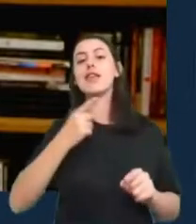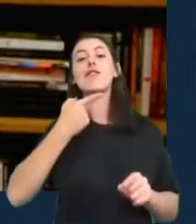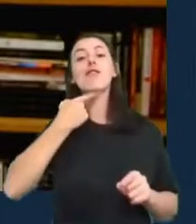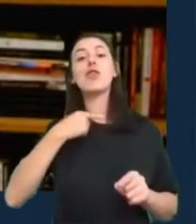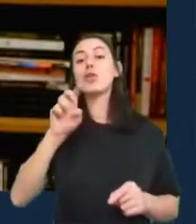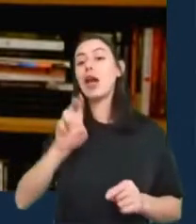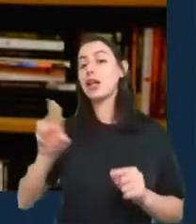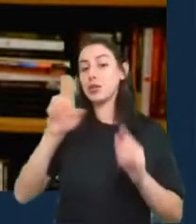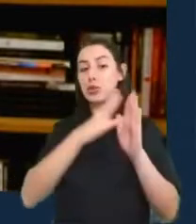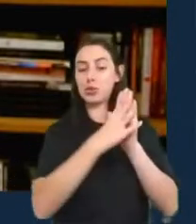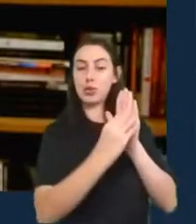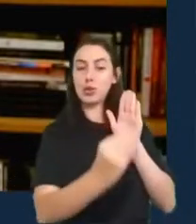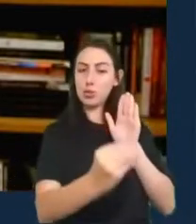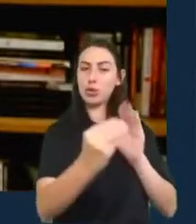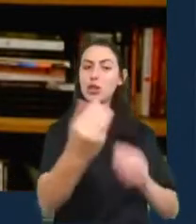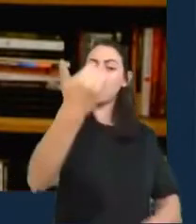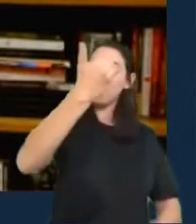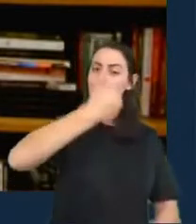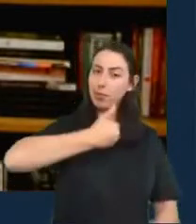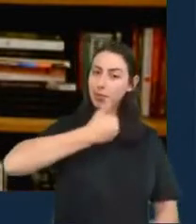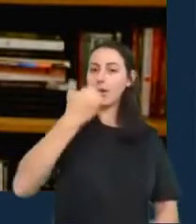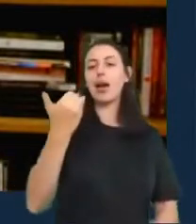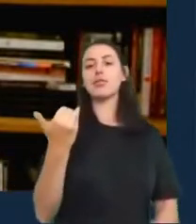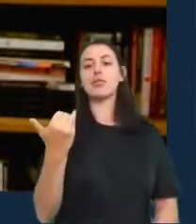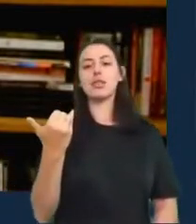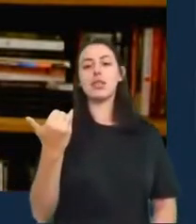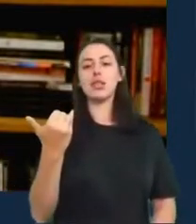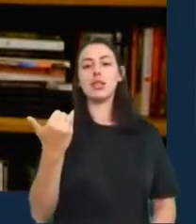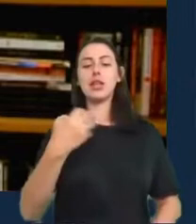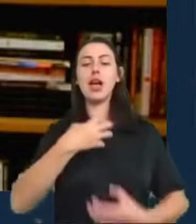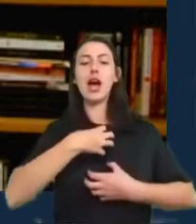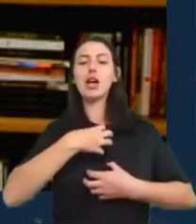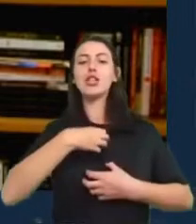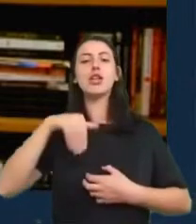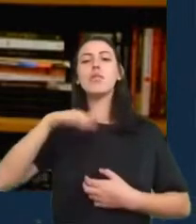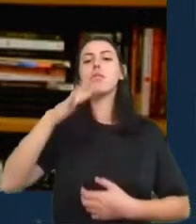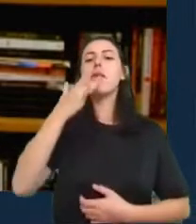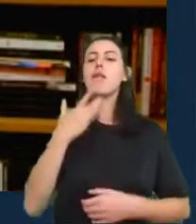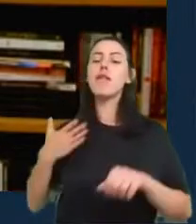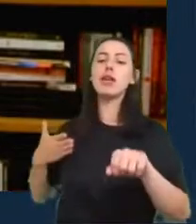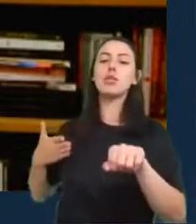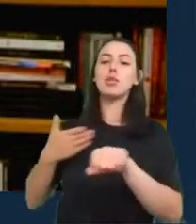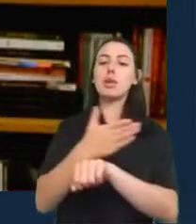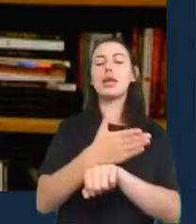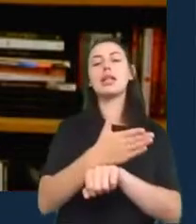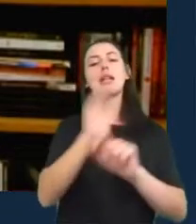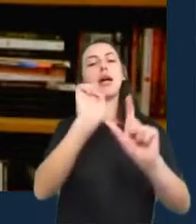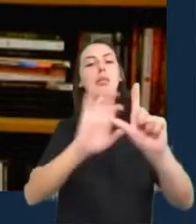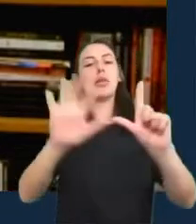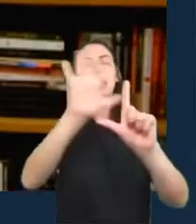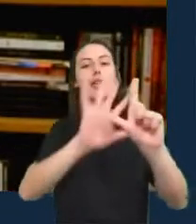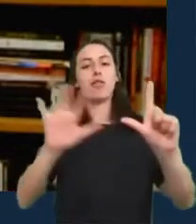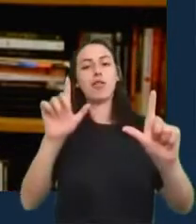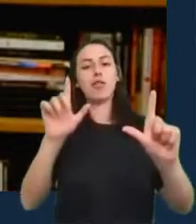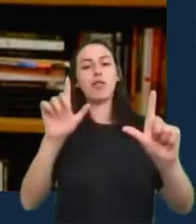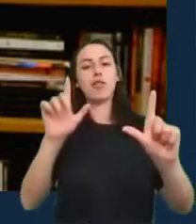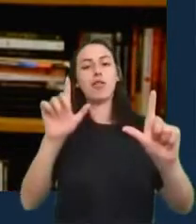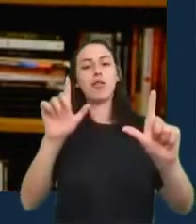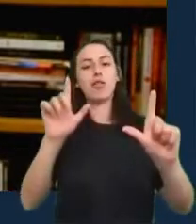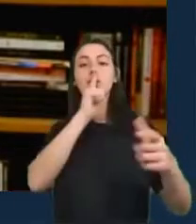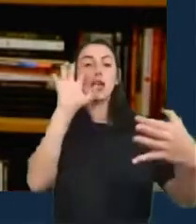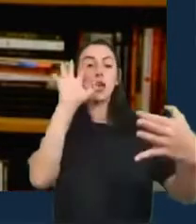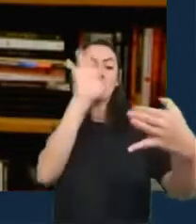digam a maneira mais fácil de entrar nele é o GitHub e aí a pode avançar nesse se vocês acharem que pode melhorá-lo